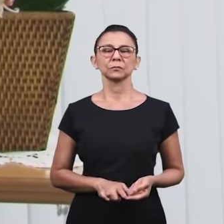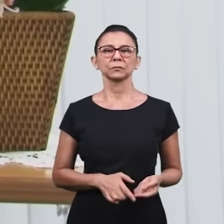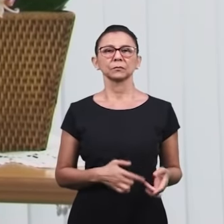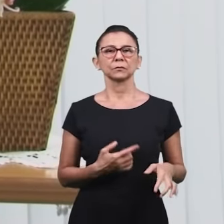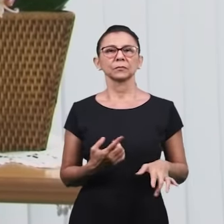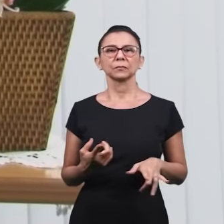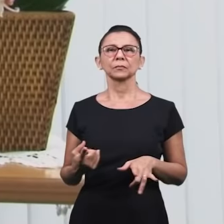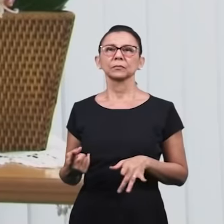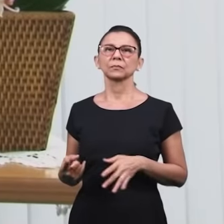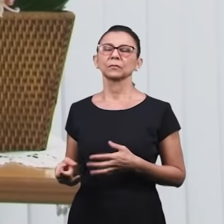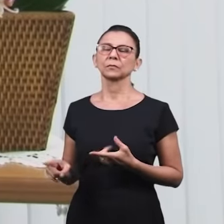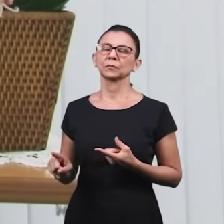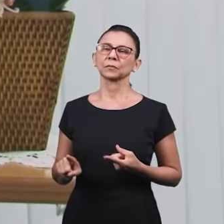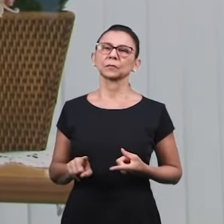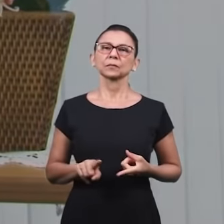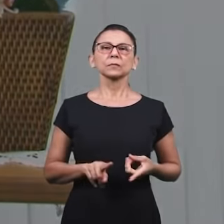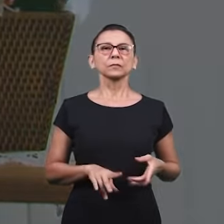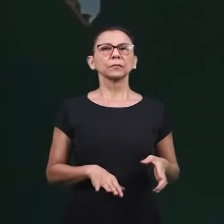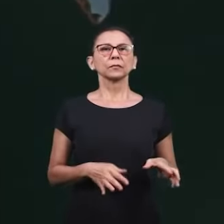vamos adorar, ao nosso Deus,